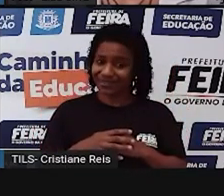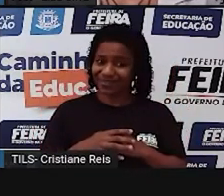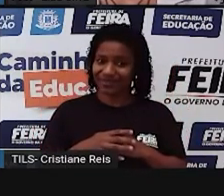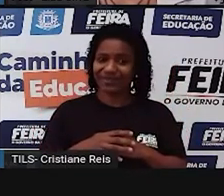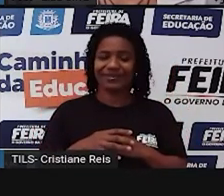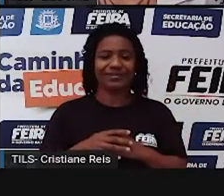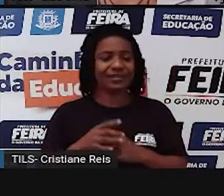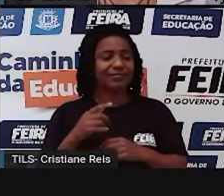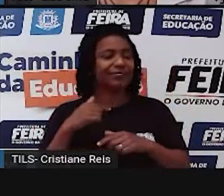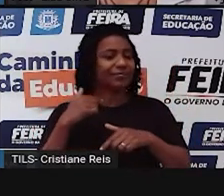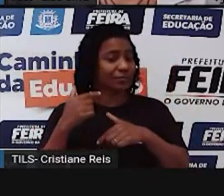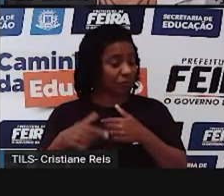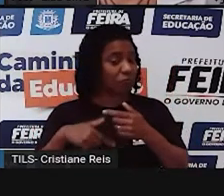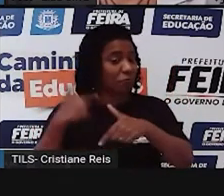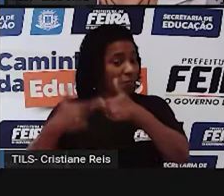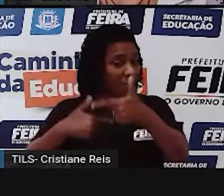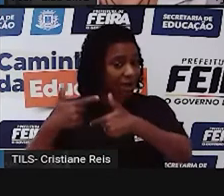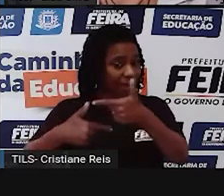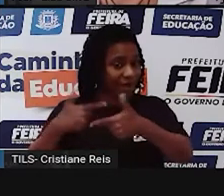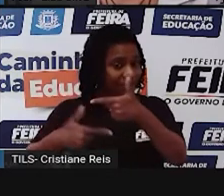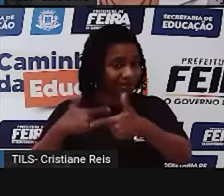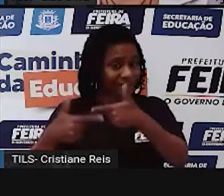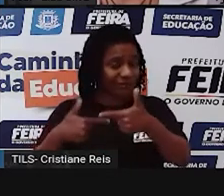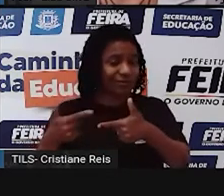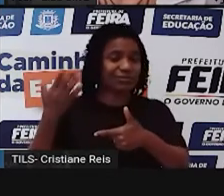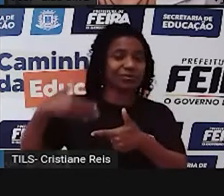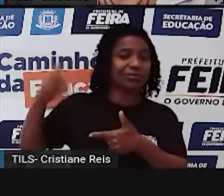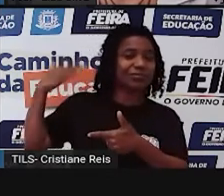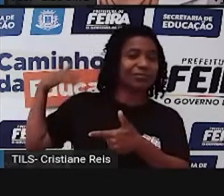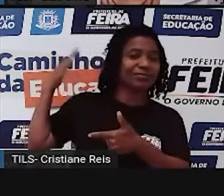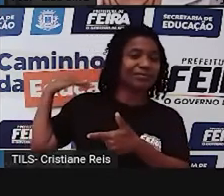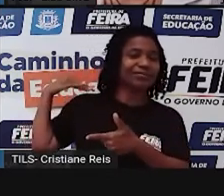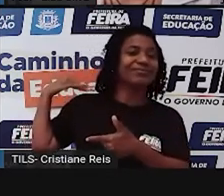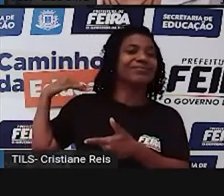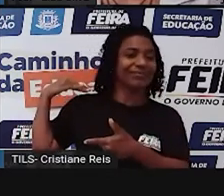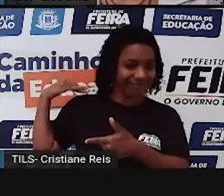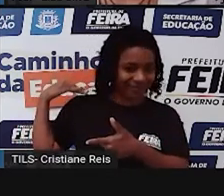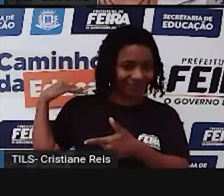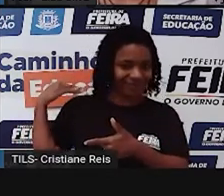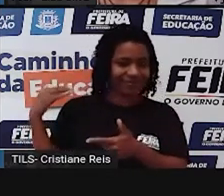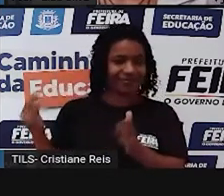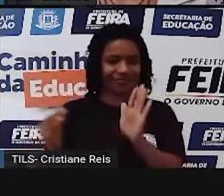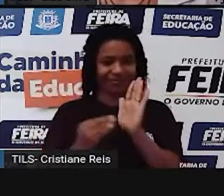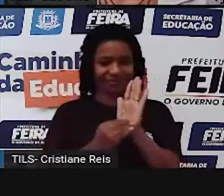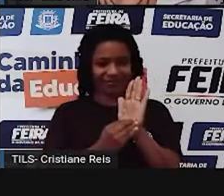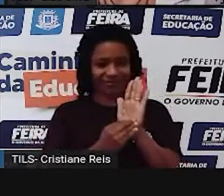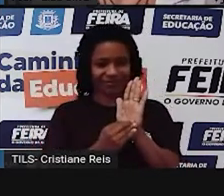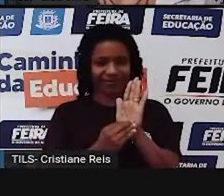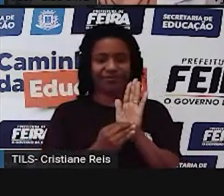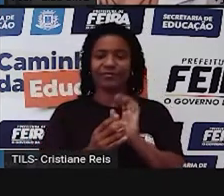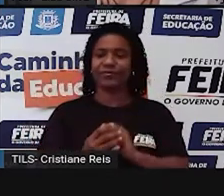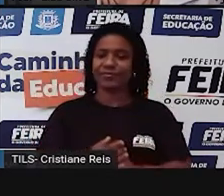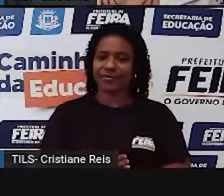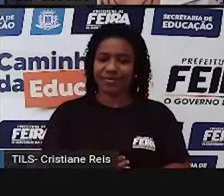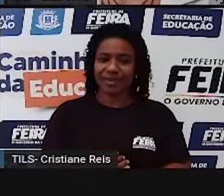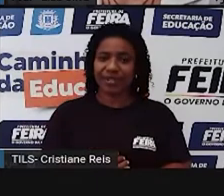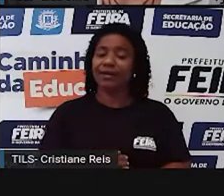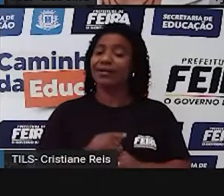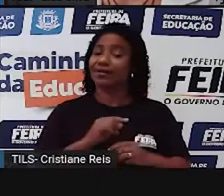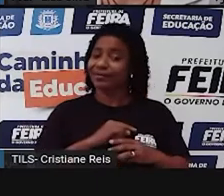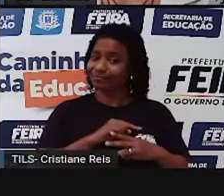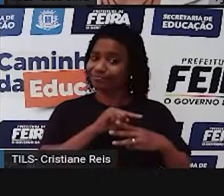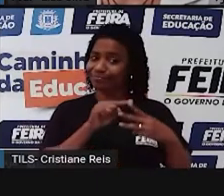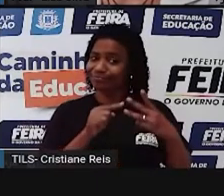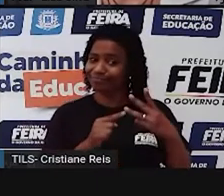Então vamos estudar, como eu disse antes, ações que ocorreram no passado. E não deixe de seguir